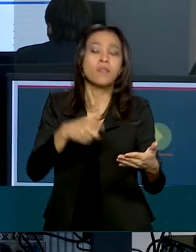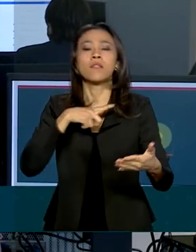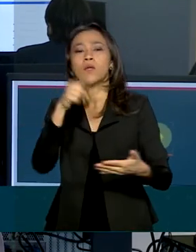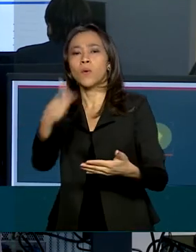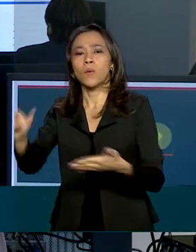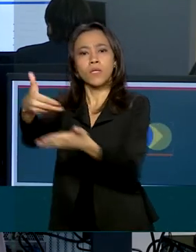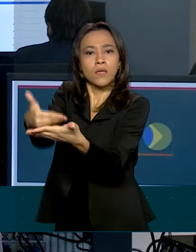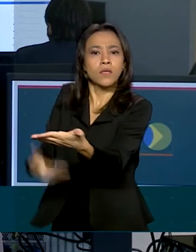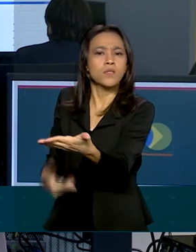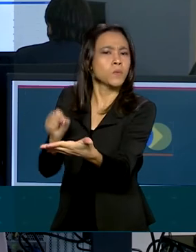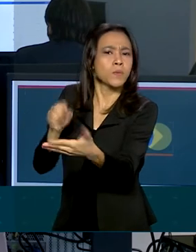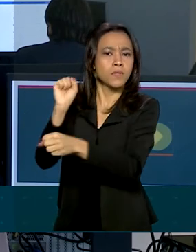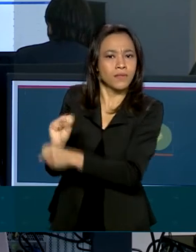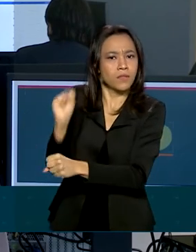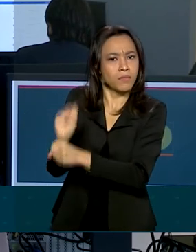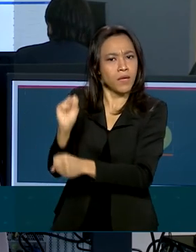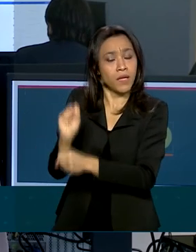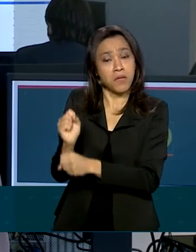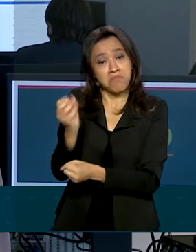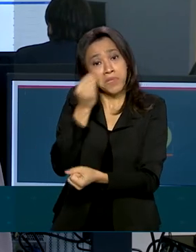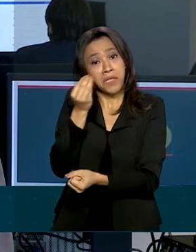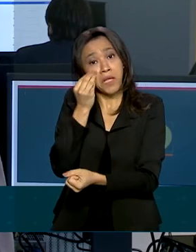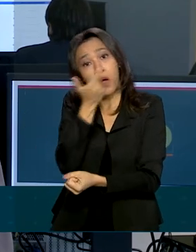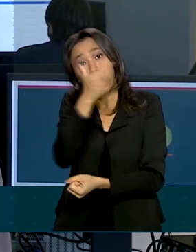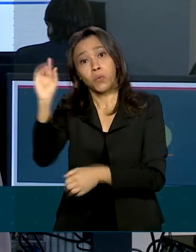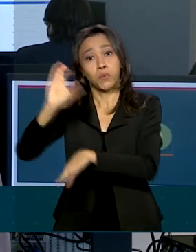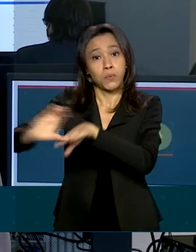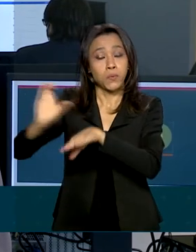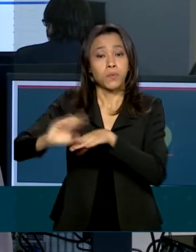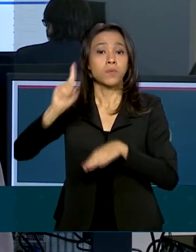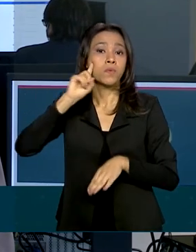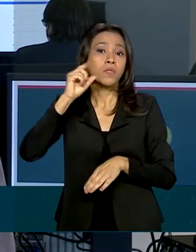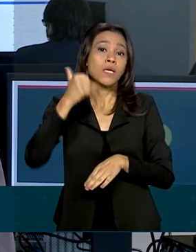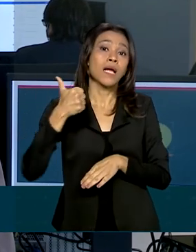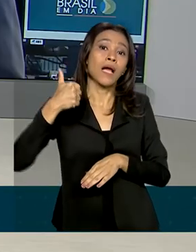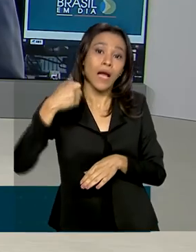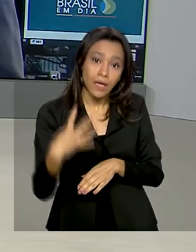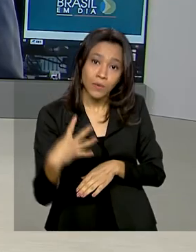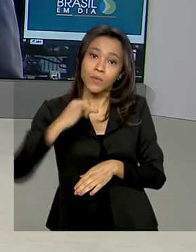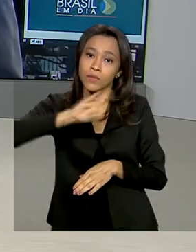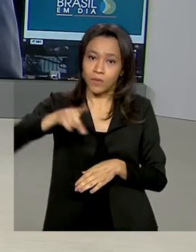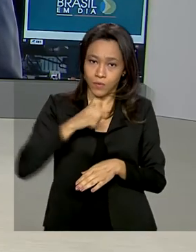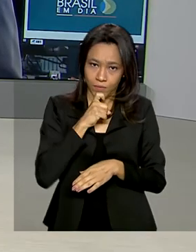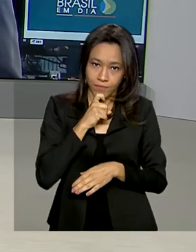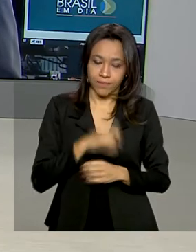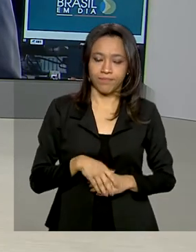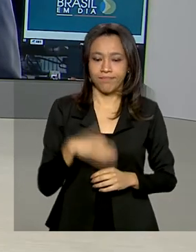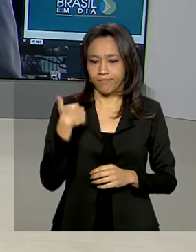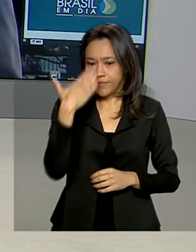espera para tentar a vaga em outro curso, no dia 14 de julho. Renata. Obrigada Maurício pelas informações.